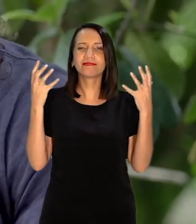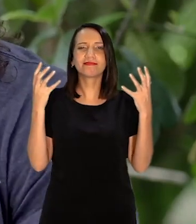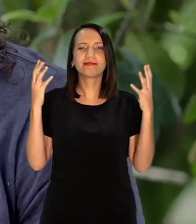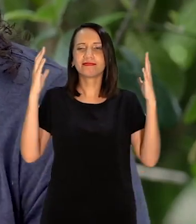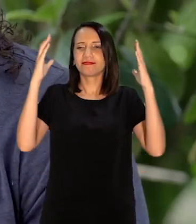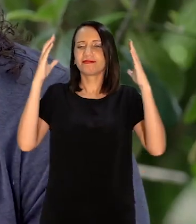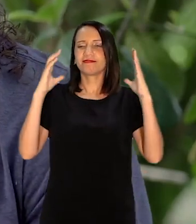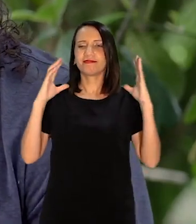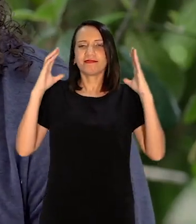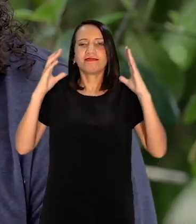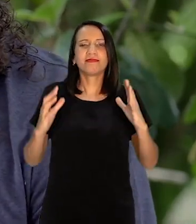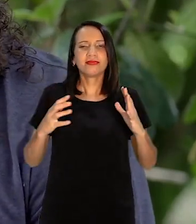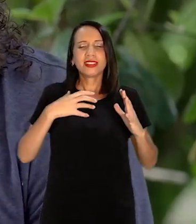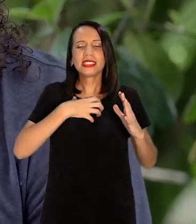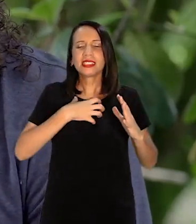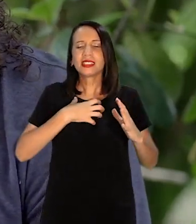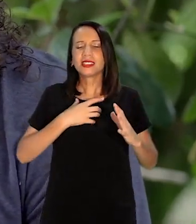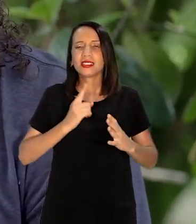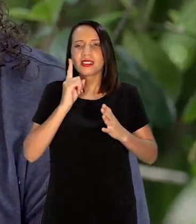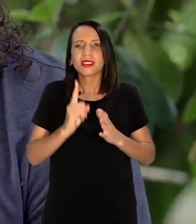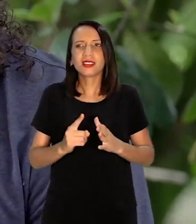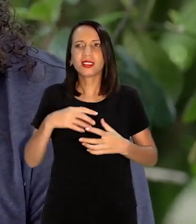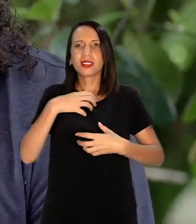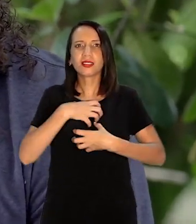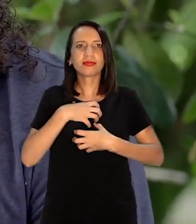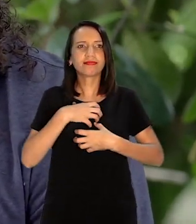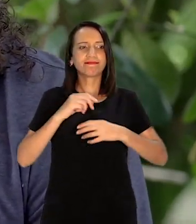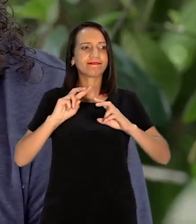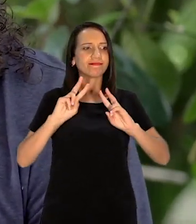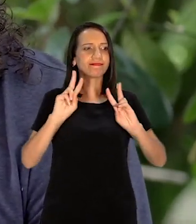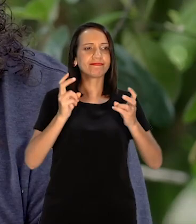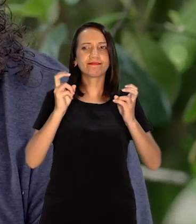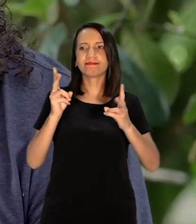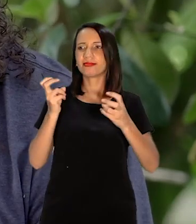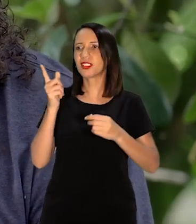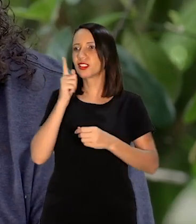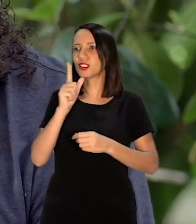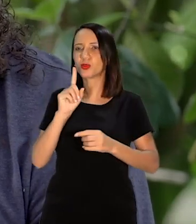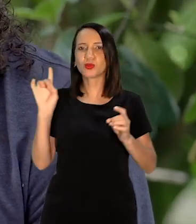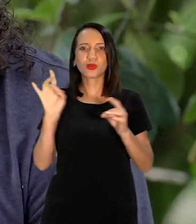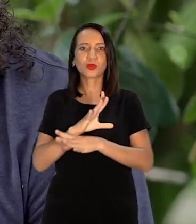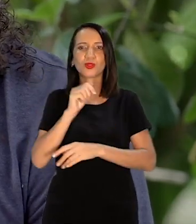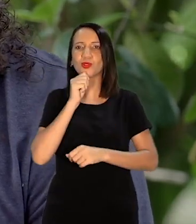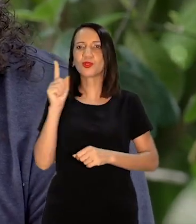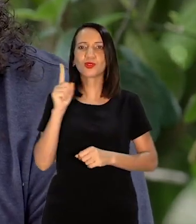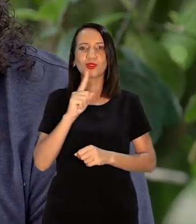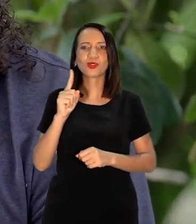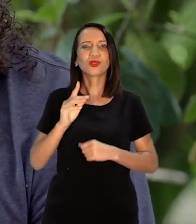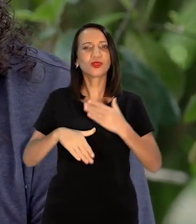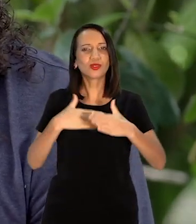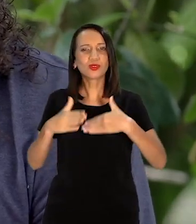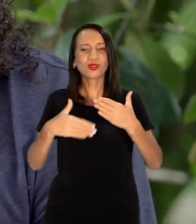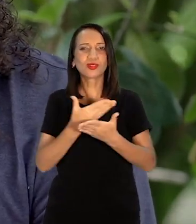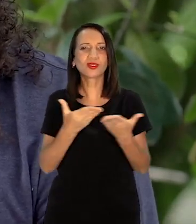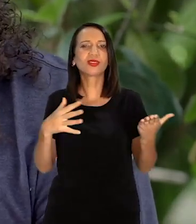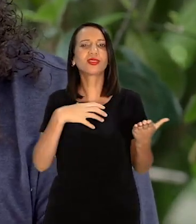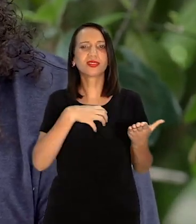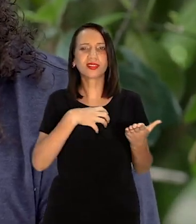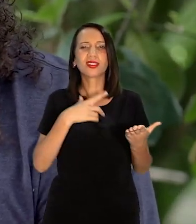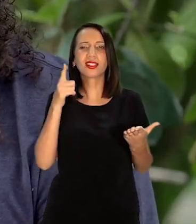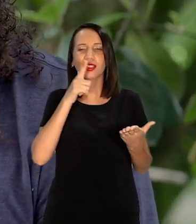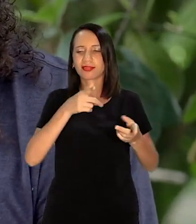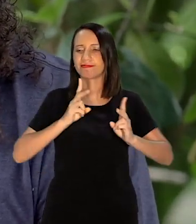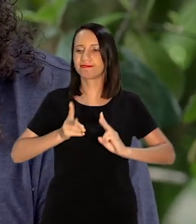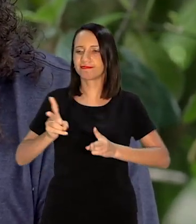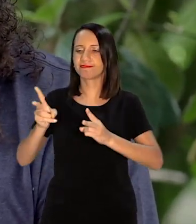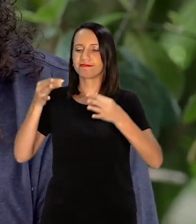situações Que você Quando você vai ver Você já não consegue Mais sair Então como você Consegue